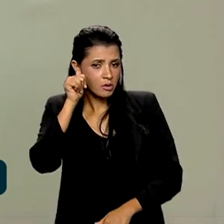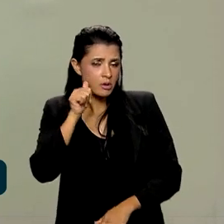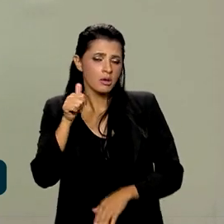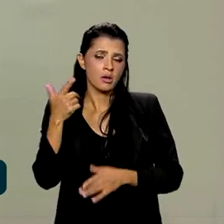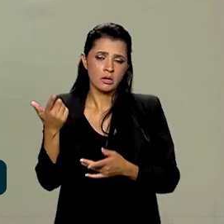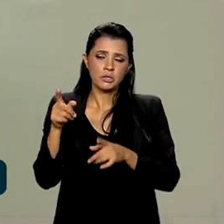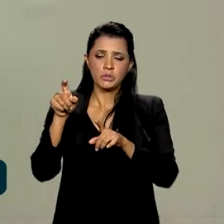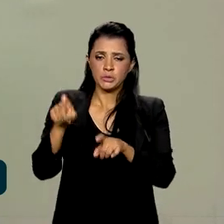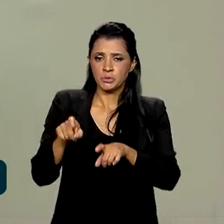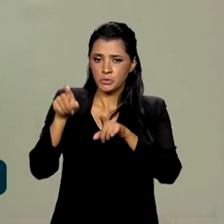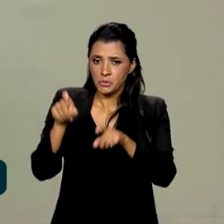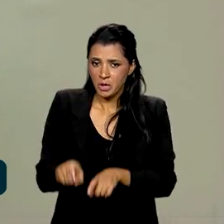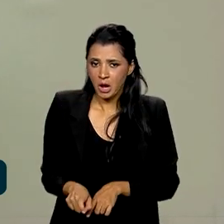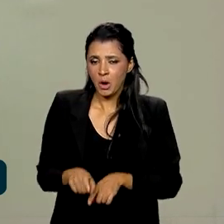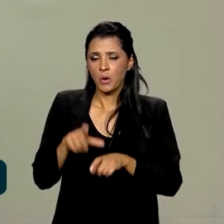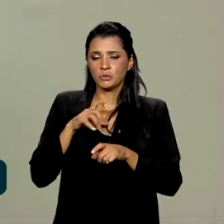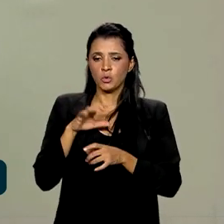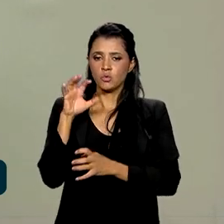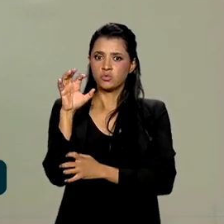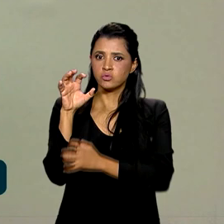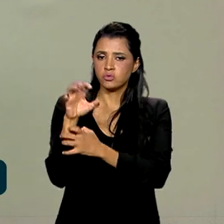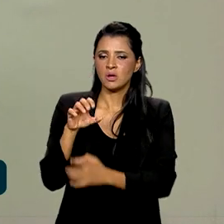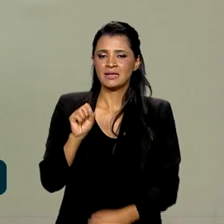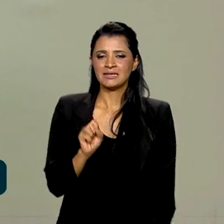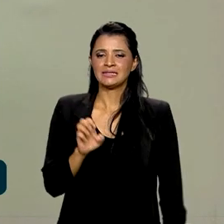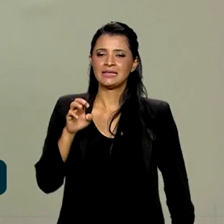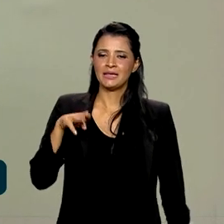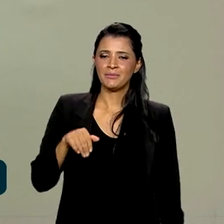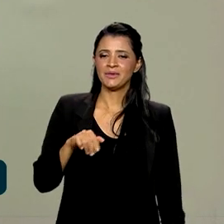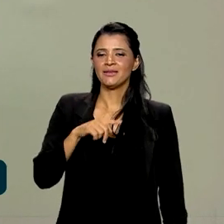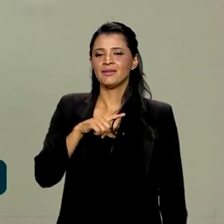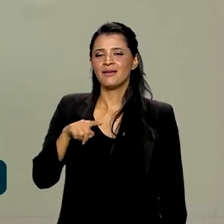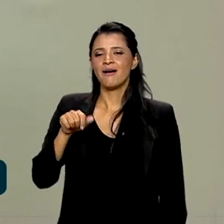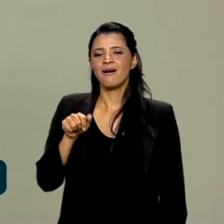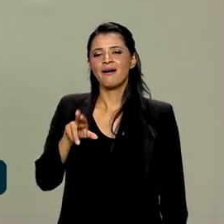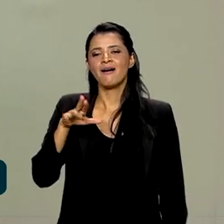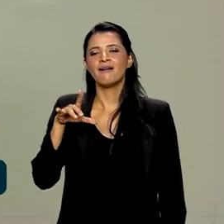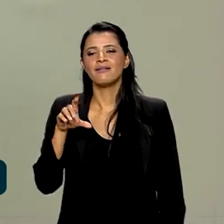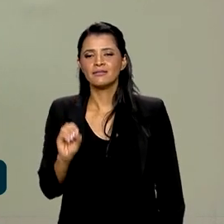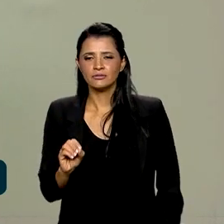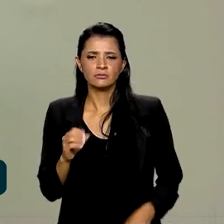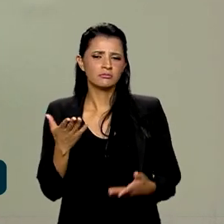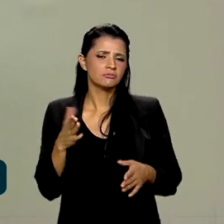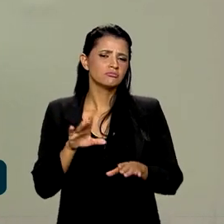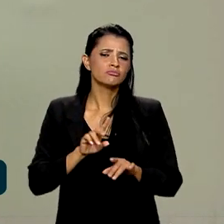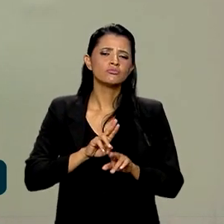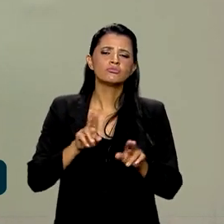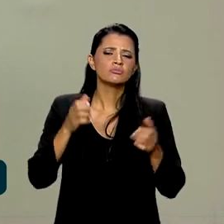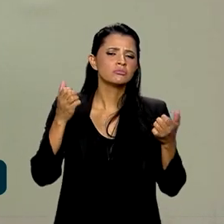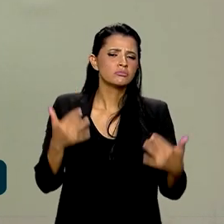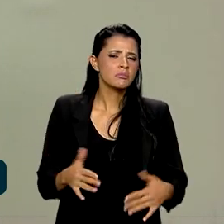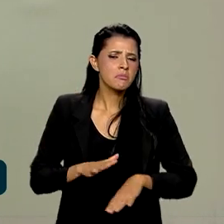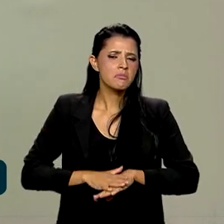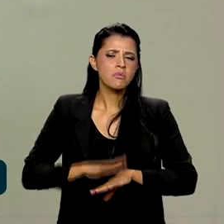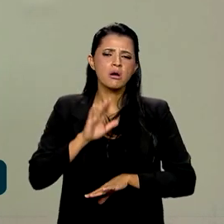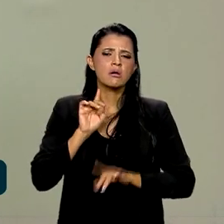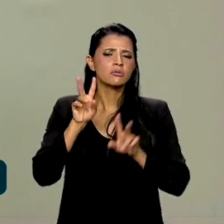brasileiro por meio aí de uma chamada, é a chamada agroecológica, não é? Queria saber um pouquinho mais sobre isso.